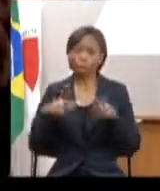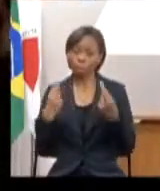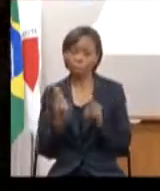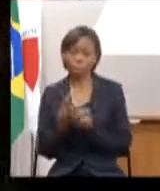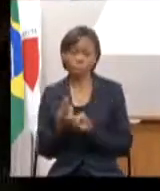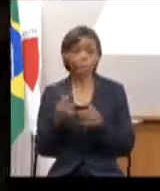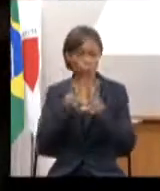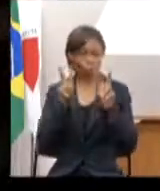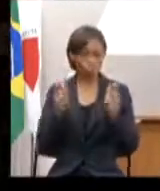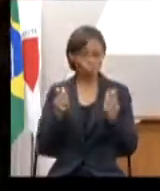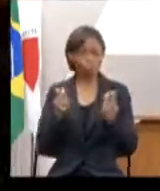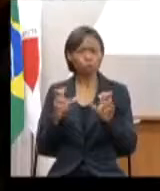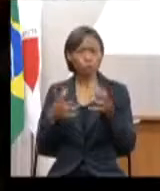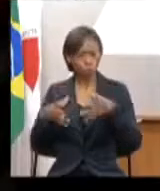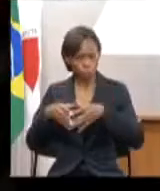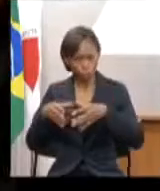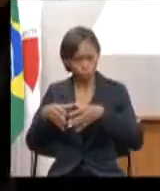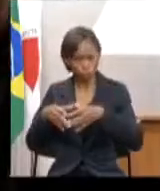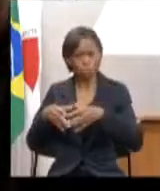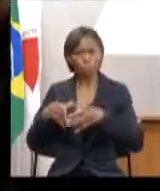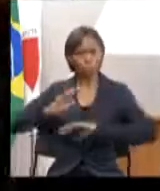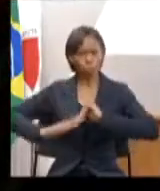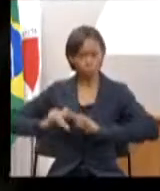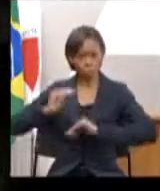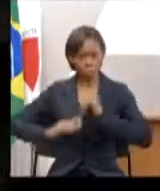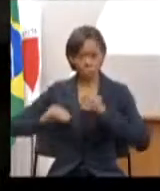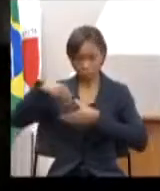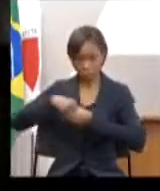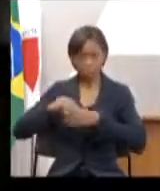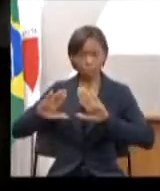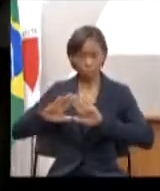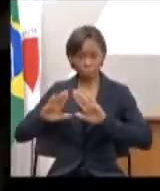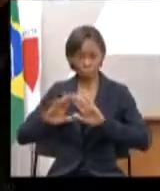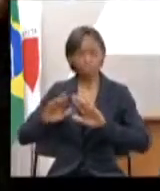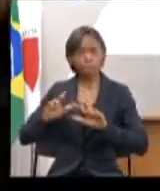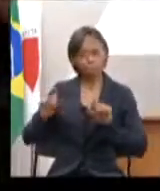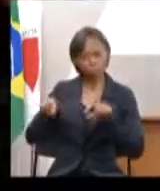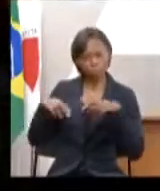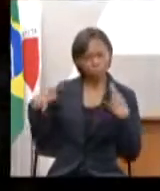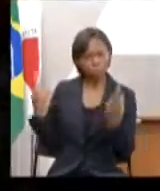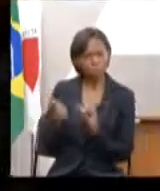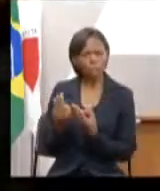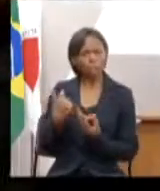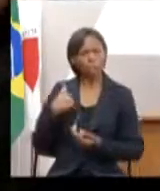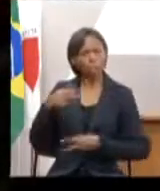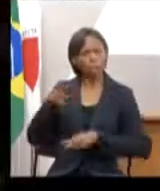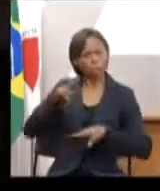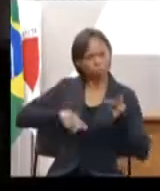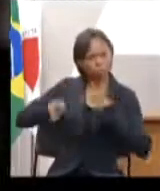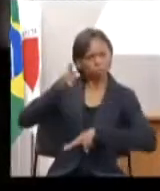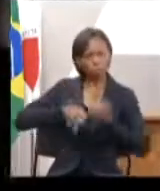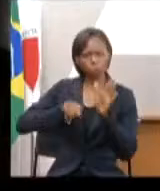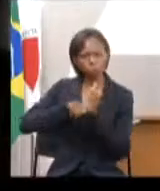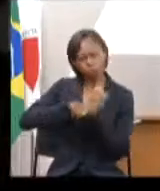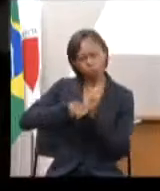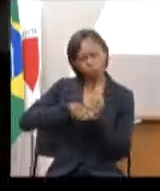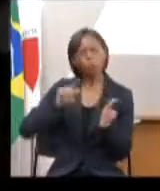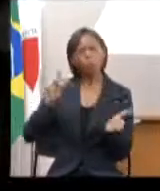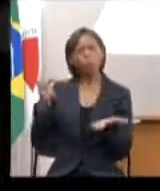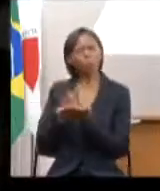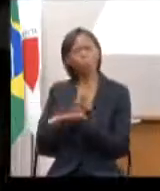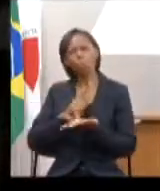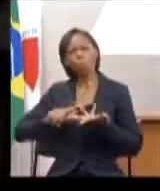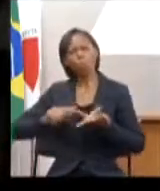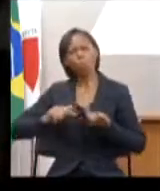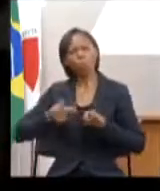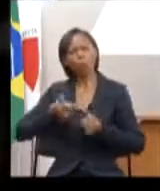a equipe técnica da Assembleia que é ótima eu quero passar um pente fino fazer um raio X sobre esses acontecimentos